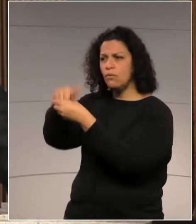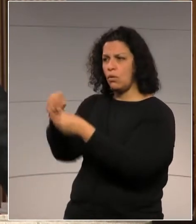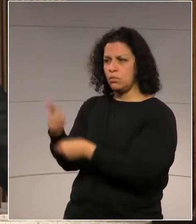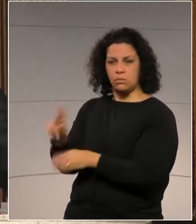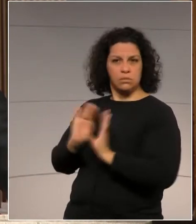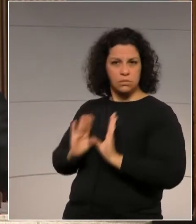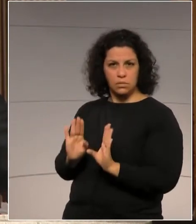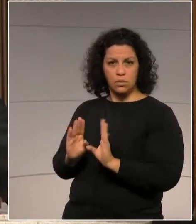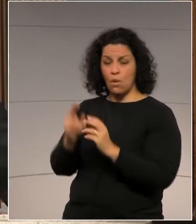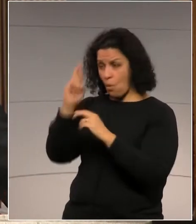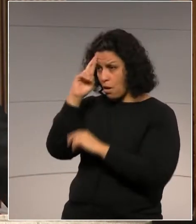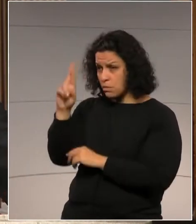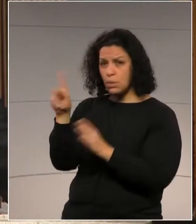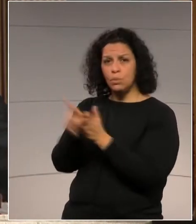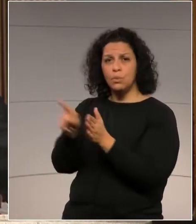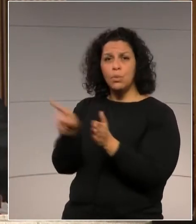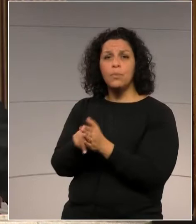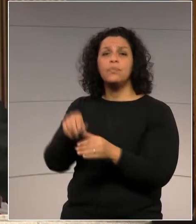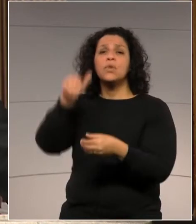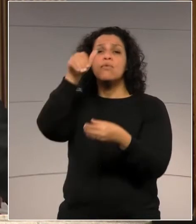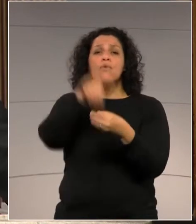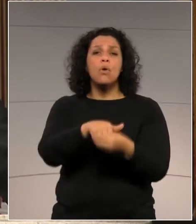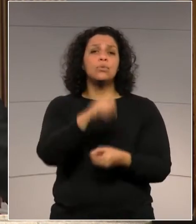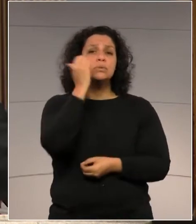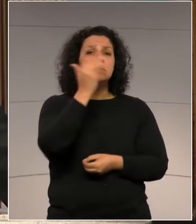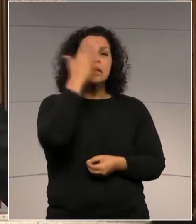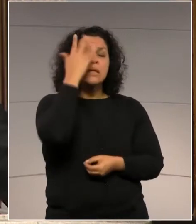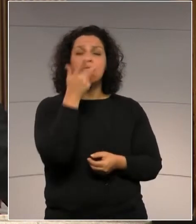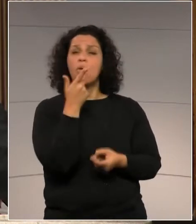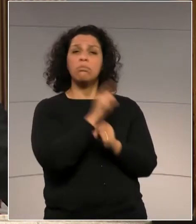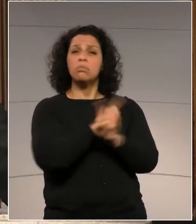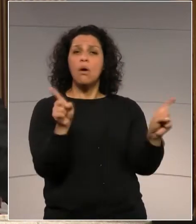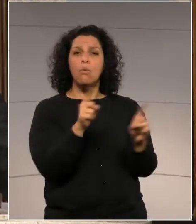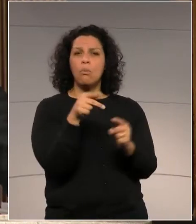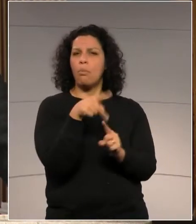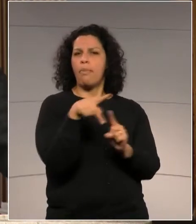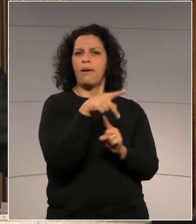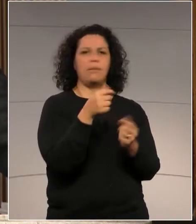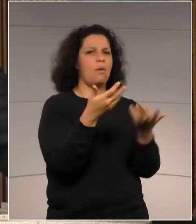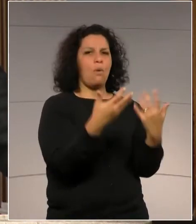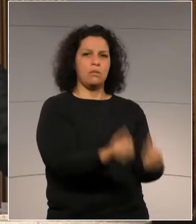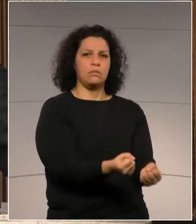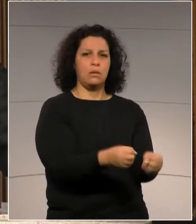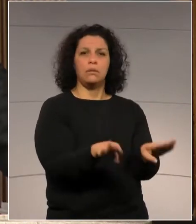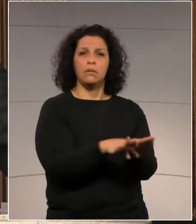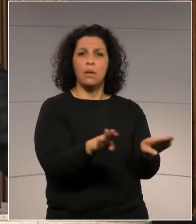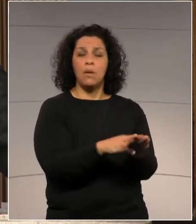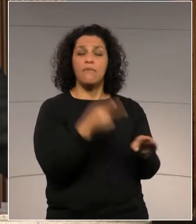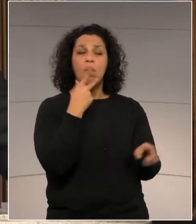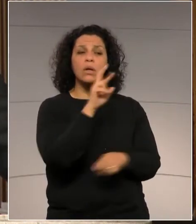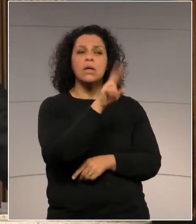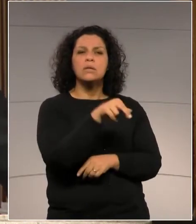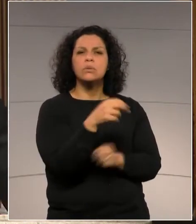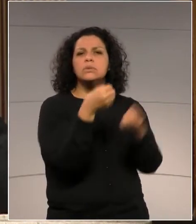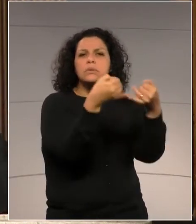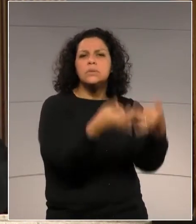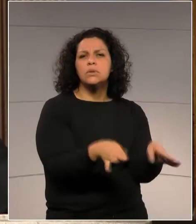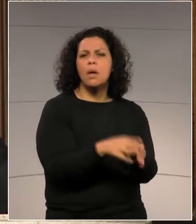voto. Respeito o voto do Tadeu, que votou contra a PEC e botou as suas razões.